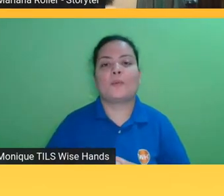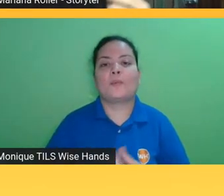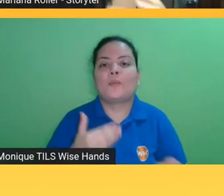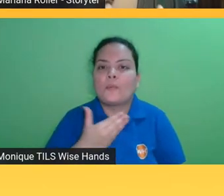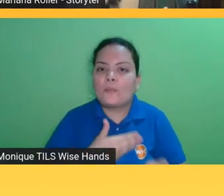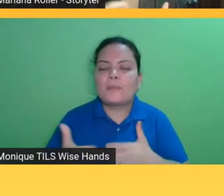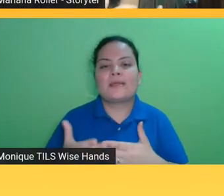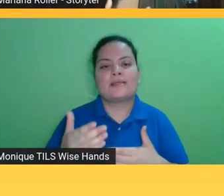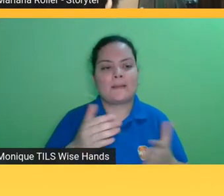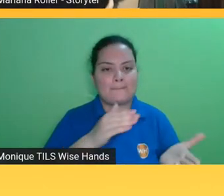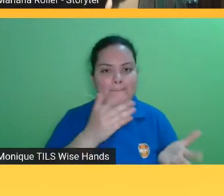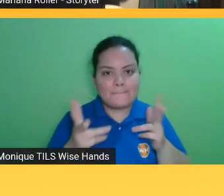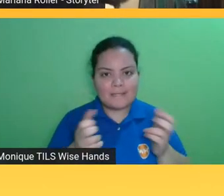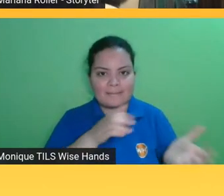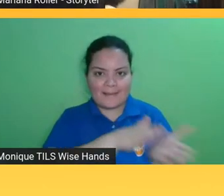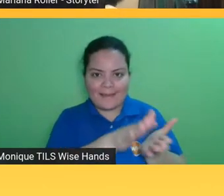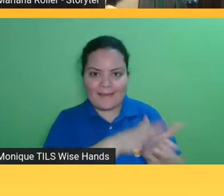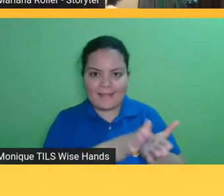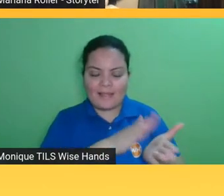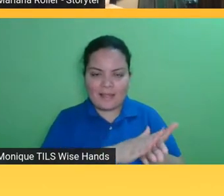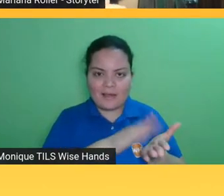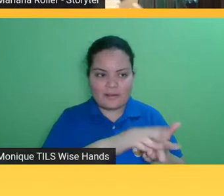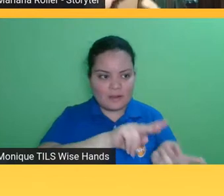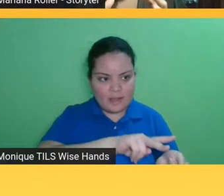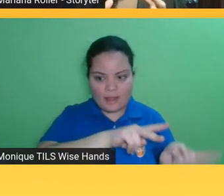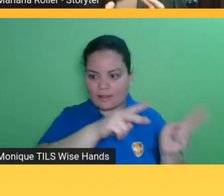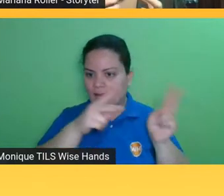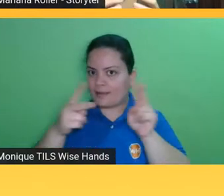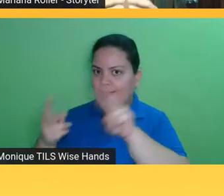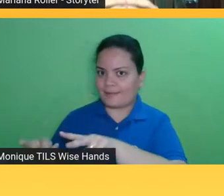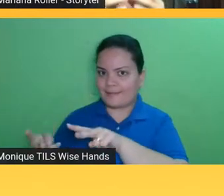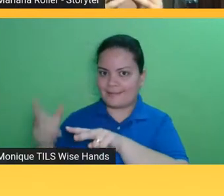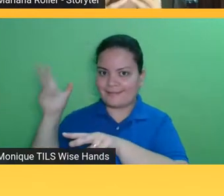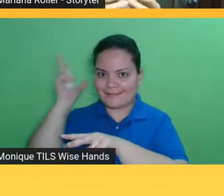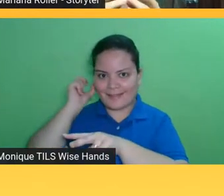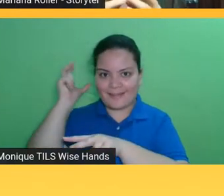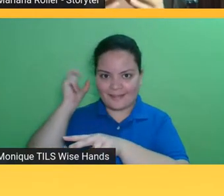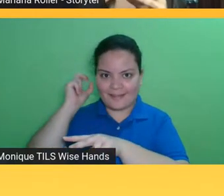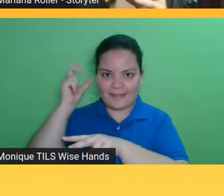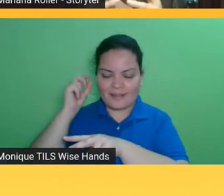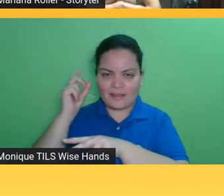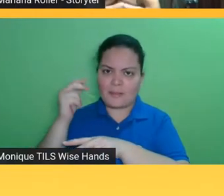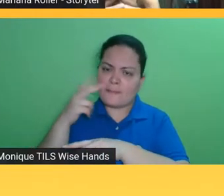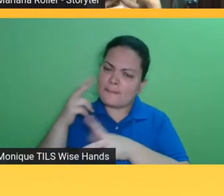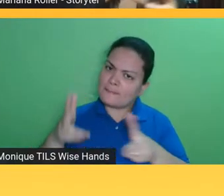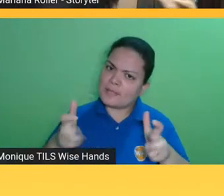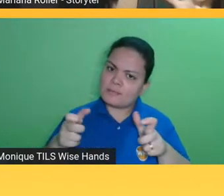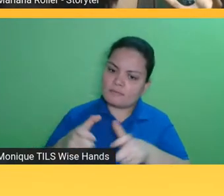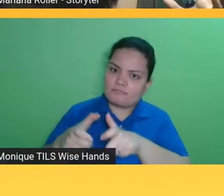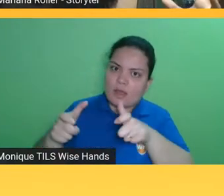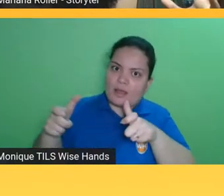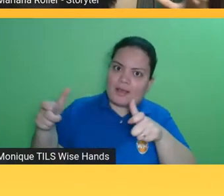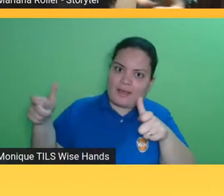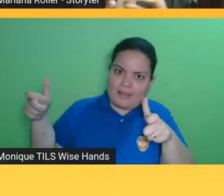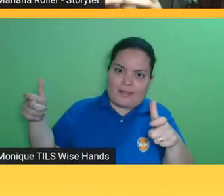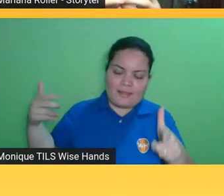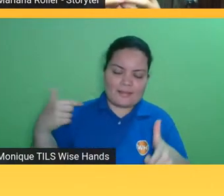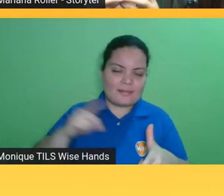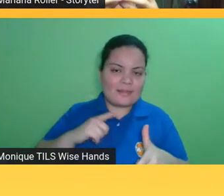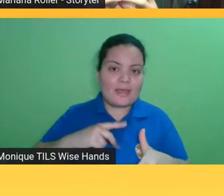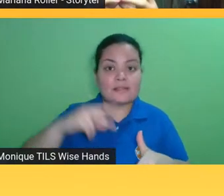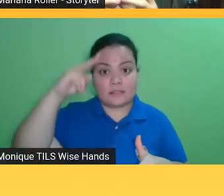para o áudio livro a gente tem visto isso cada vez mais e eu acho que a tendência realmente é você tem uma boa história e essa história ser